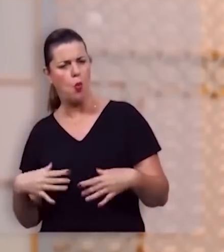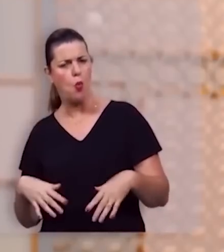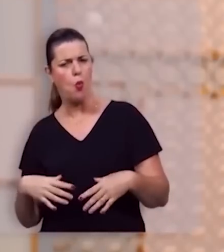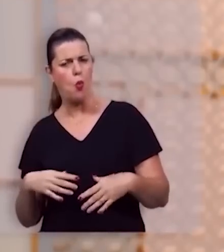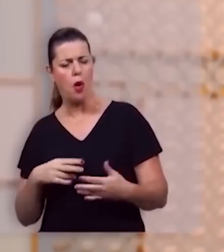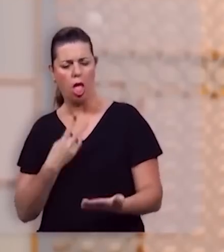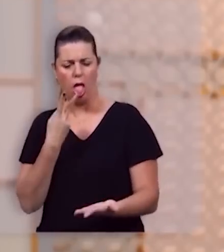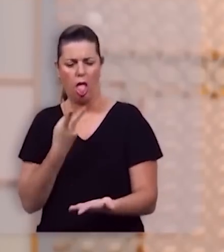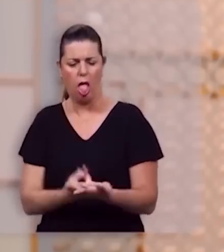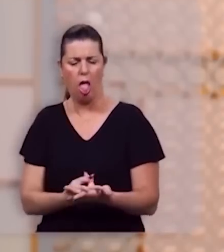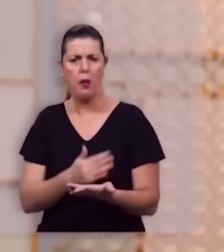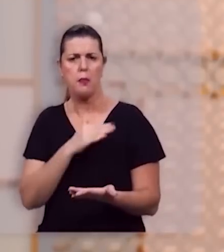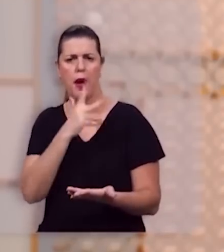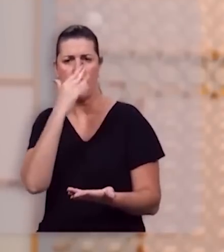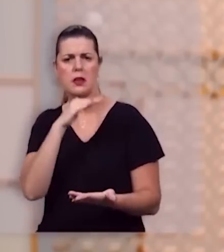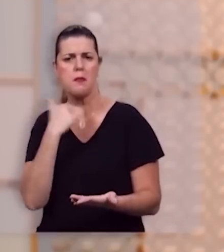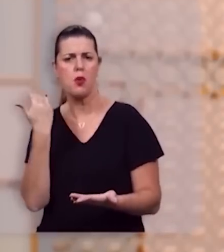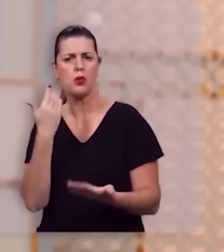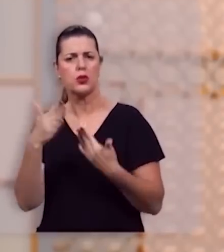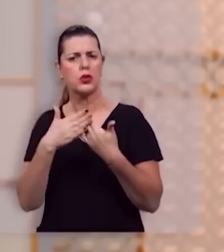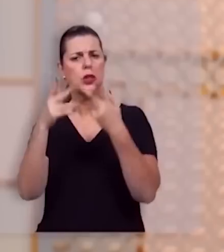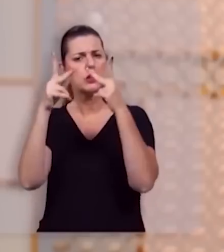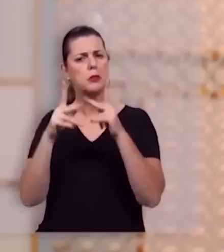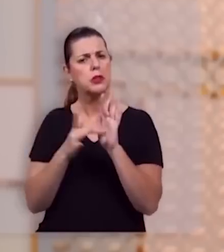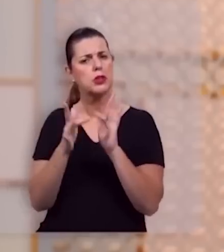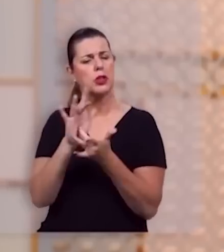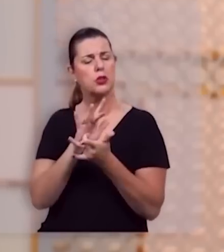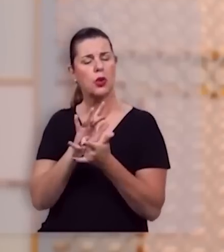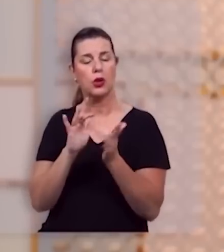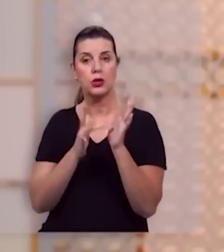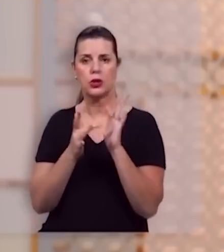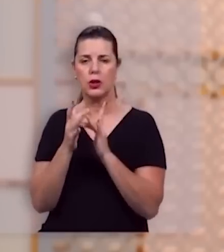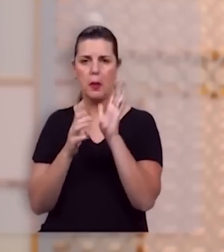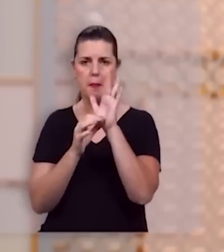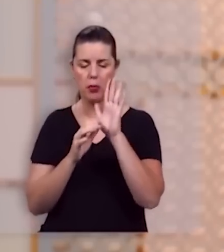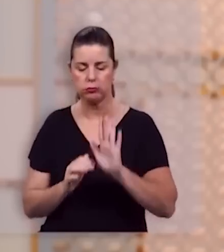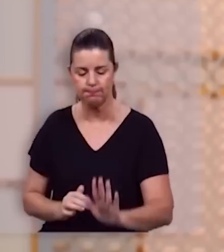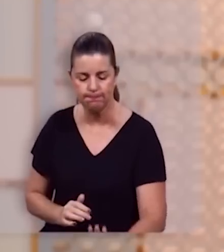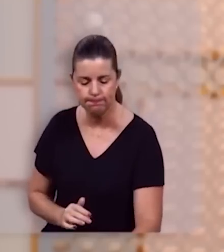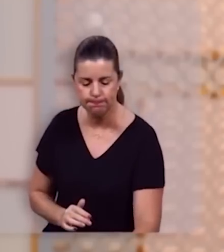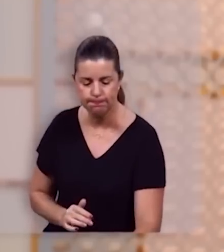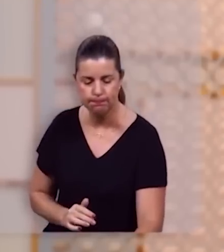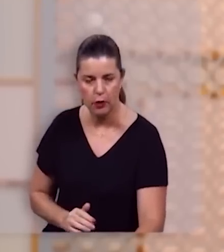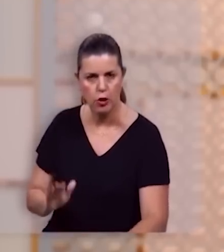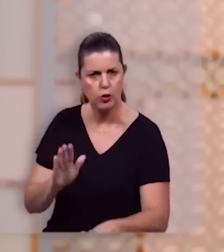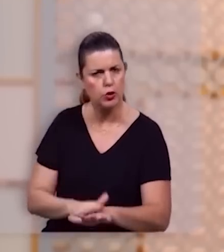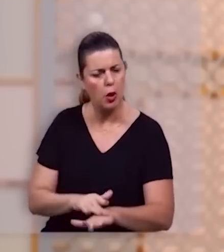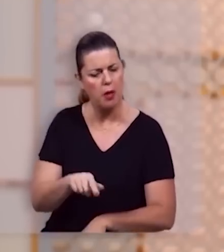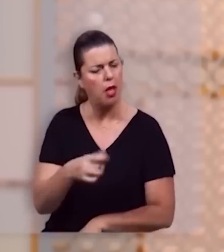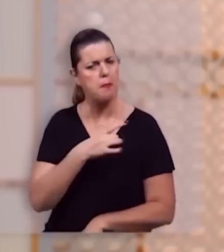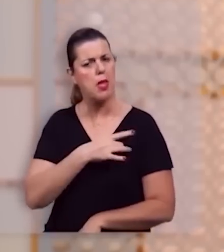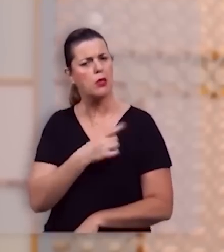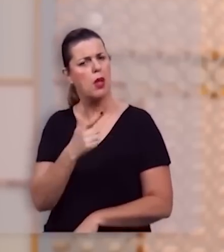cai como morta aos pés do Senhor Jesus. E o Senhor Jesus apõe a mão direita sobre ele e diz, não temas